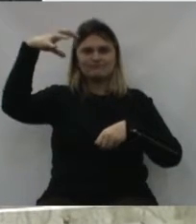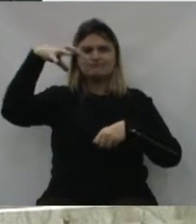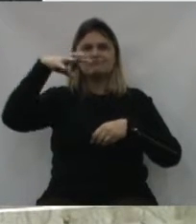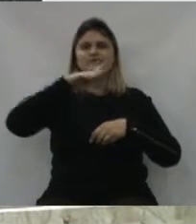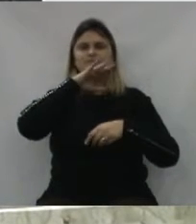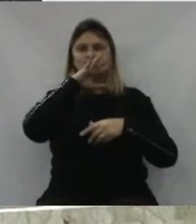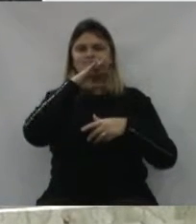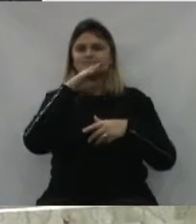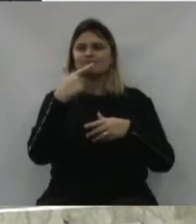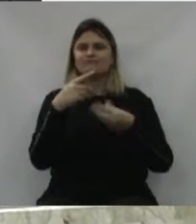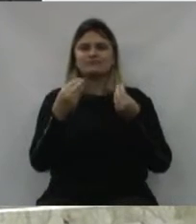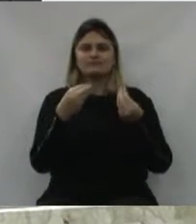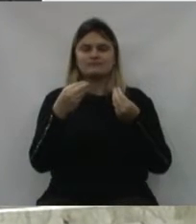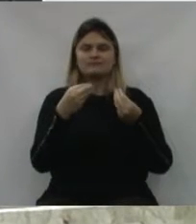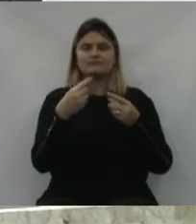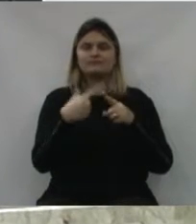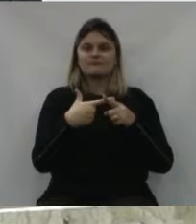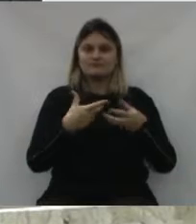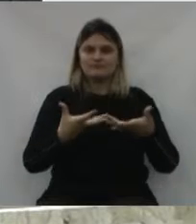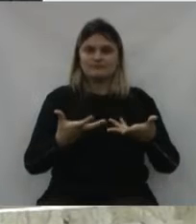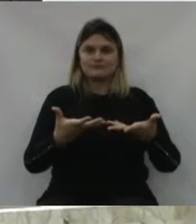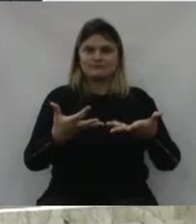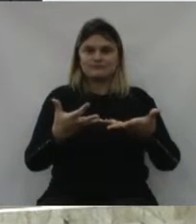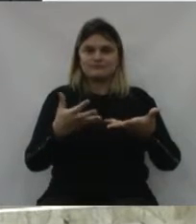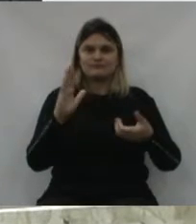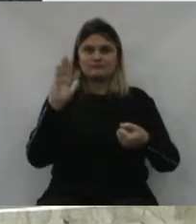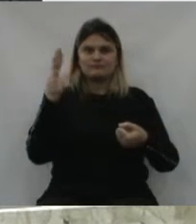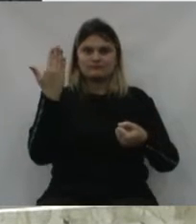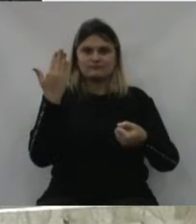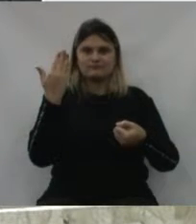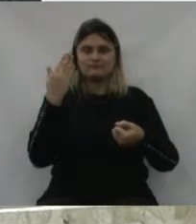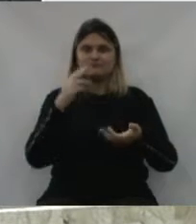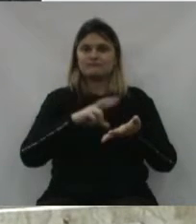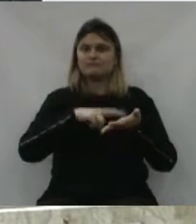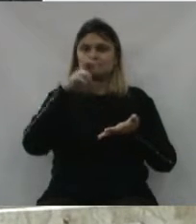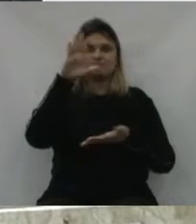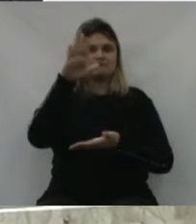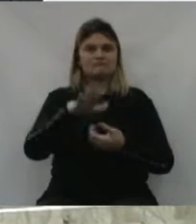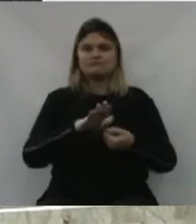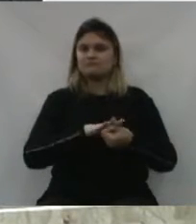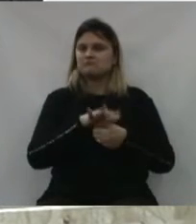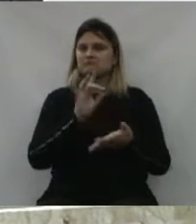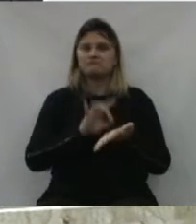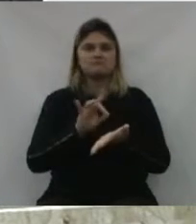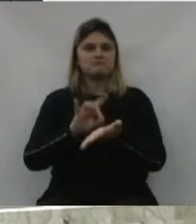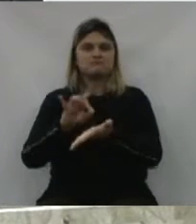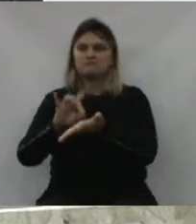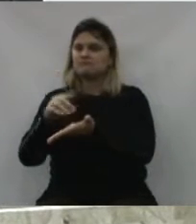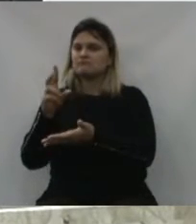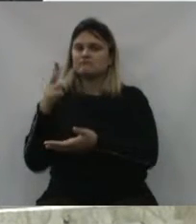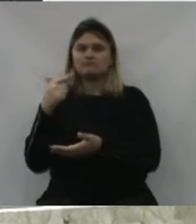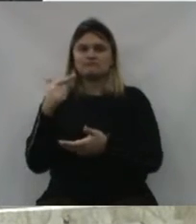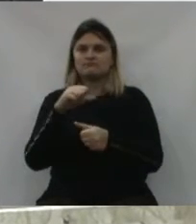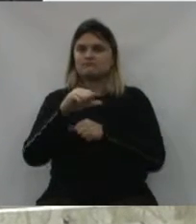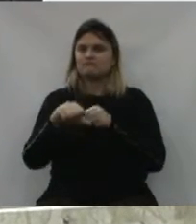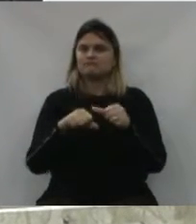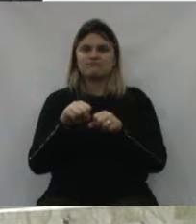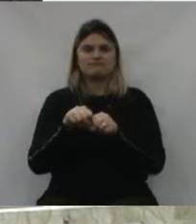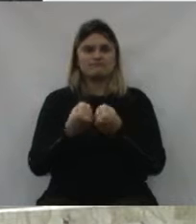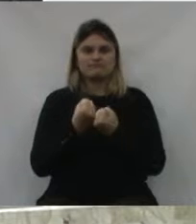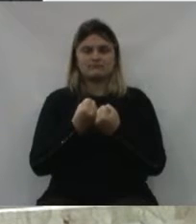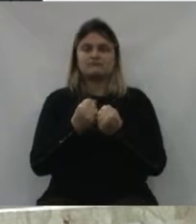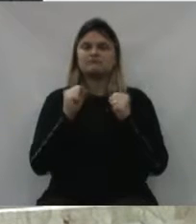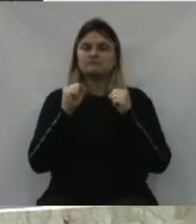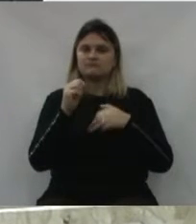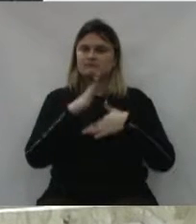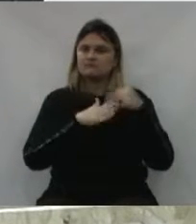pela situação do mau tempo. E a quadra de gramas sintéticas, manhã, tarde, noite, chovo ou faça